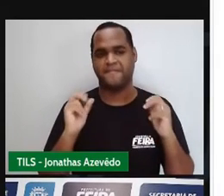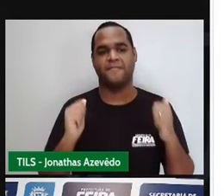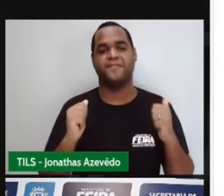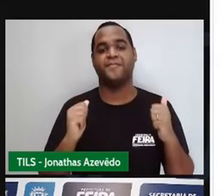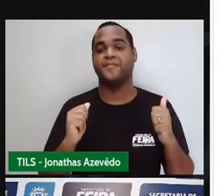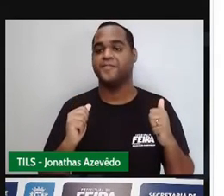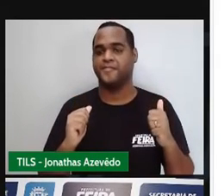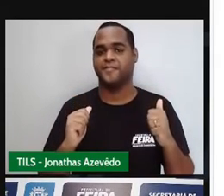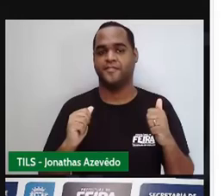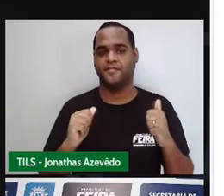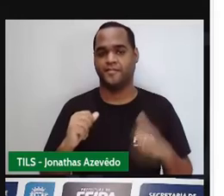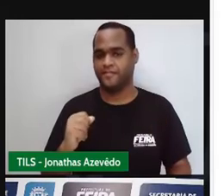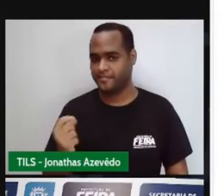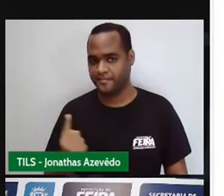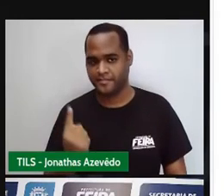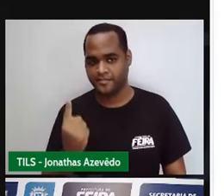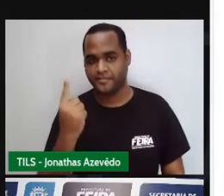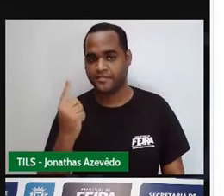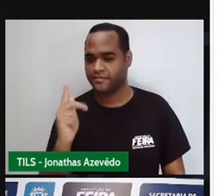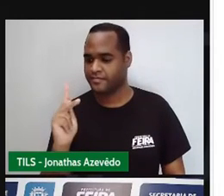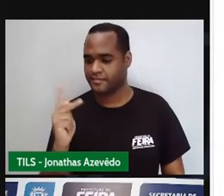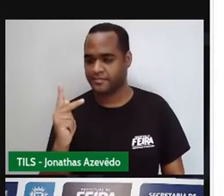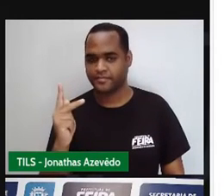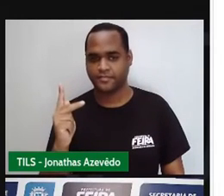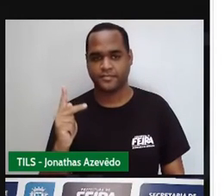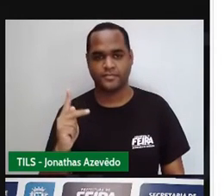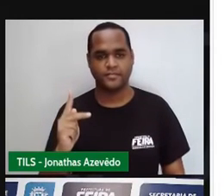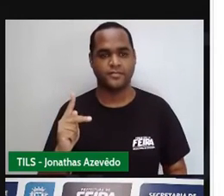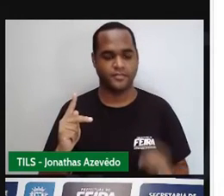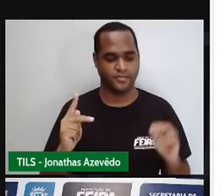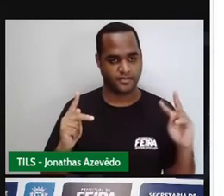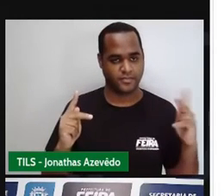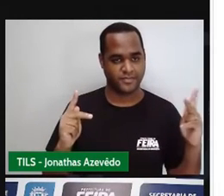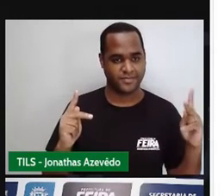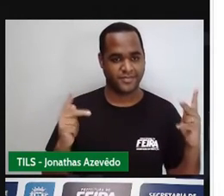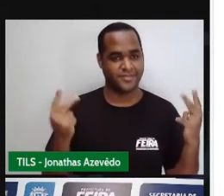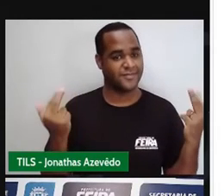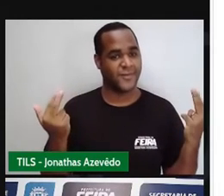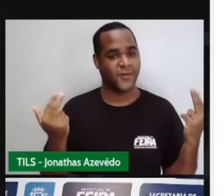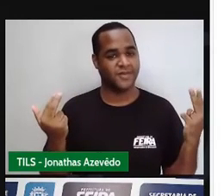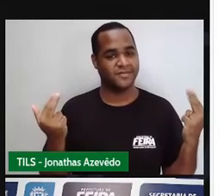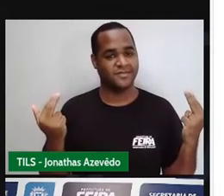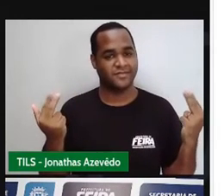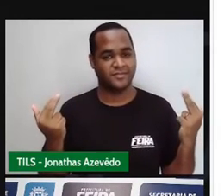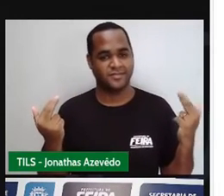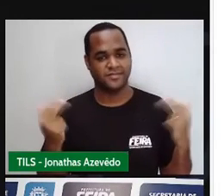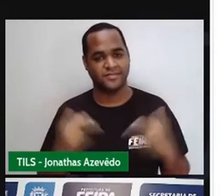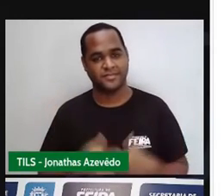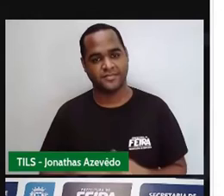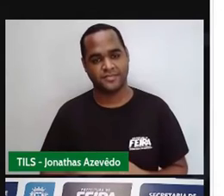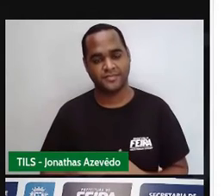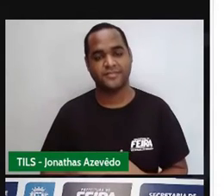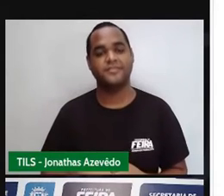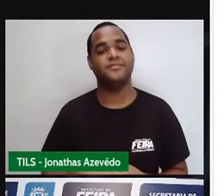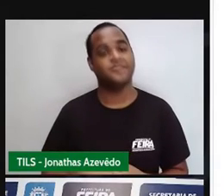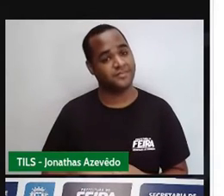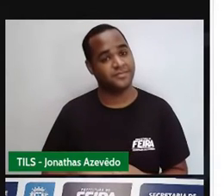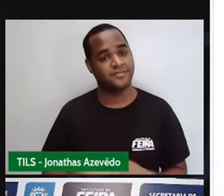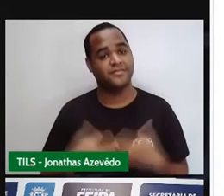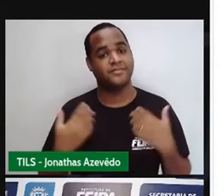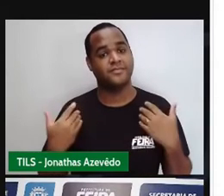A altura do retângulo é a altura do triângulo. Tá? Então,